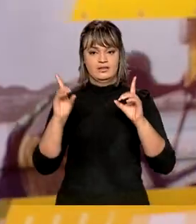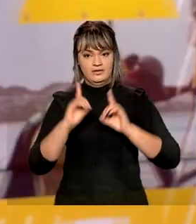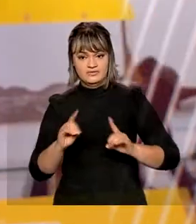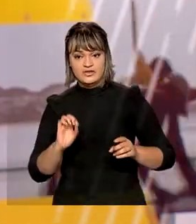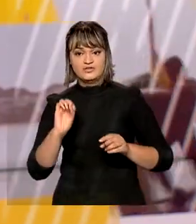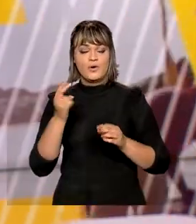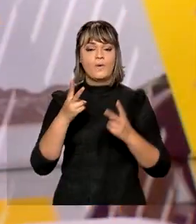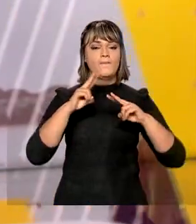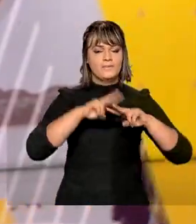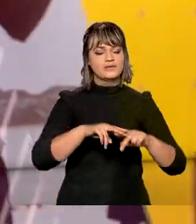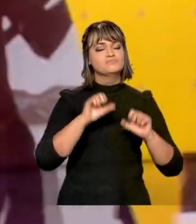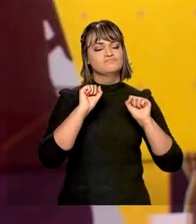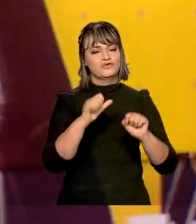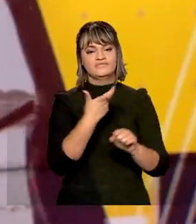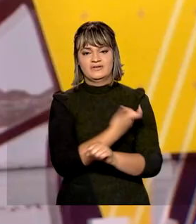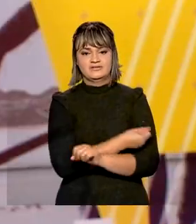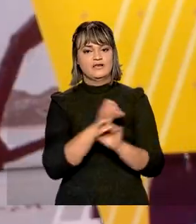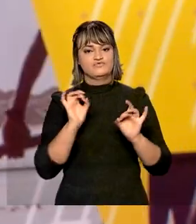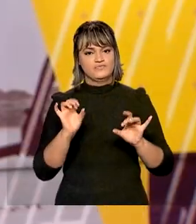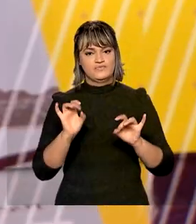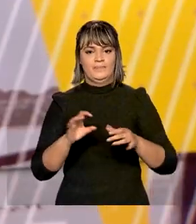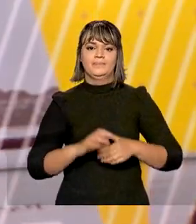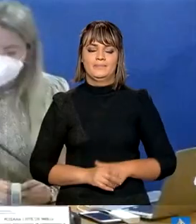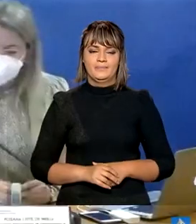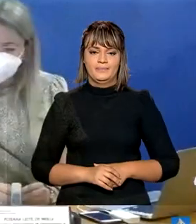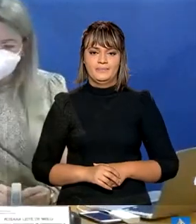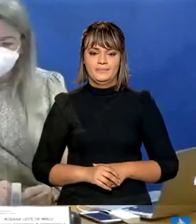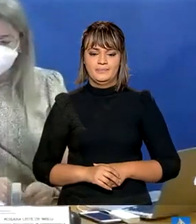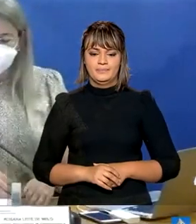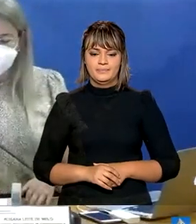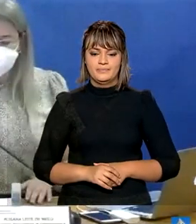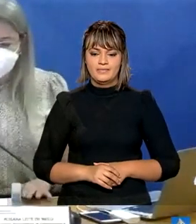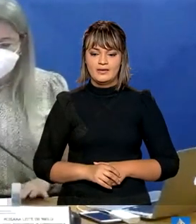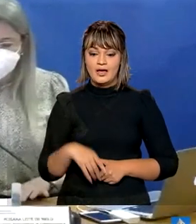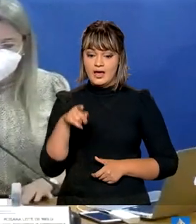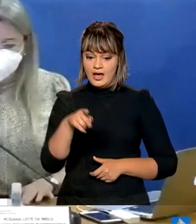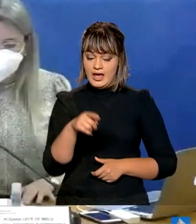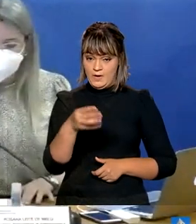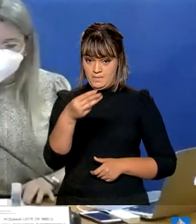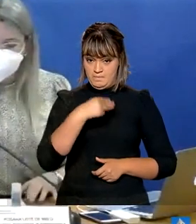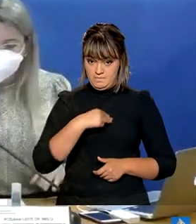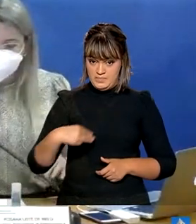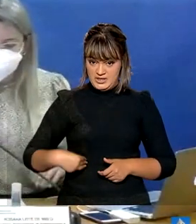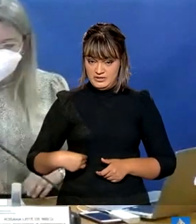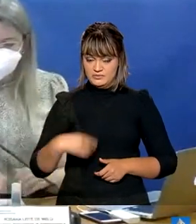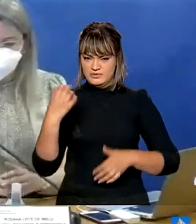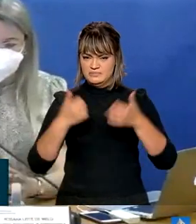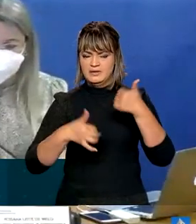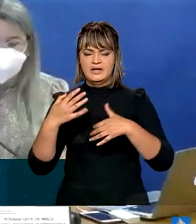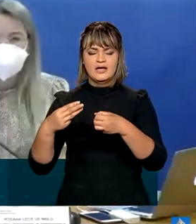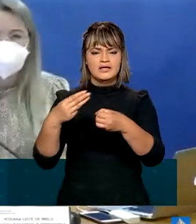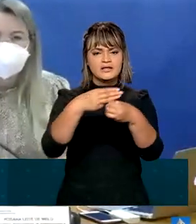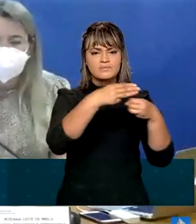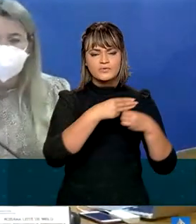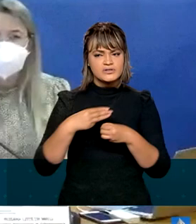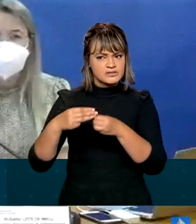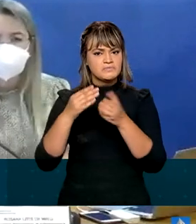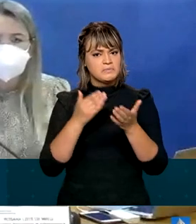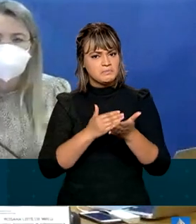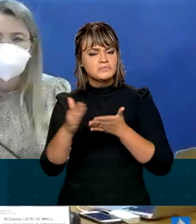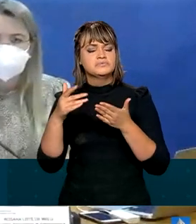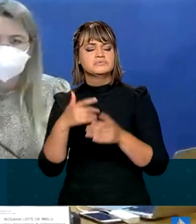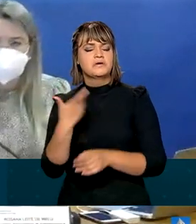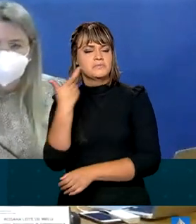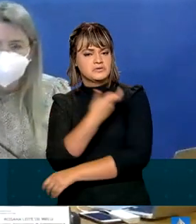estejam privados de liberdade serão imunizados. Segundo o ministro, muitos municípios iniciaram a